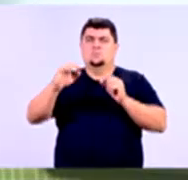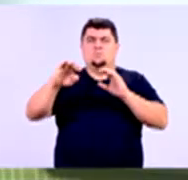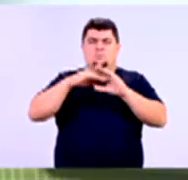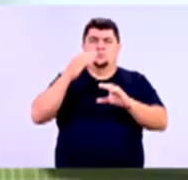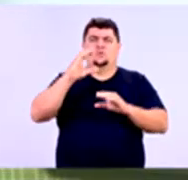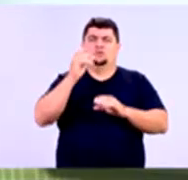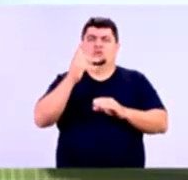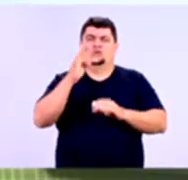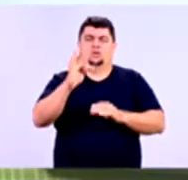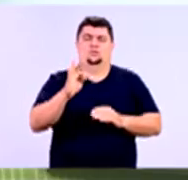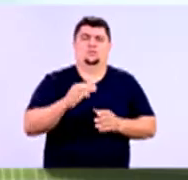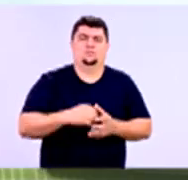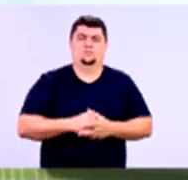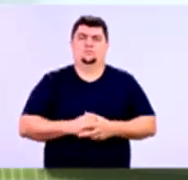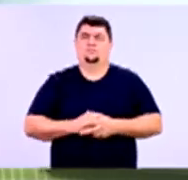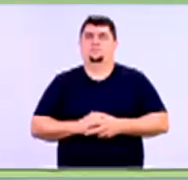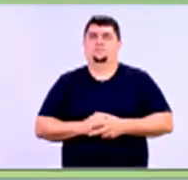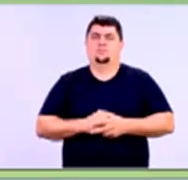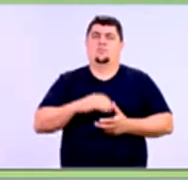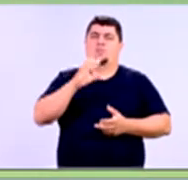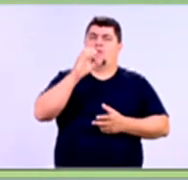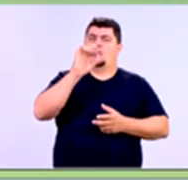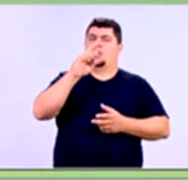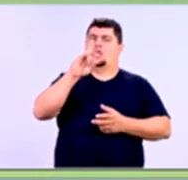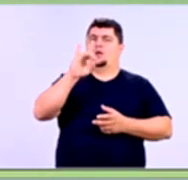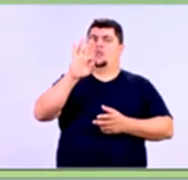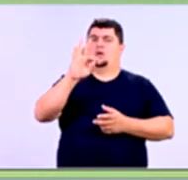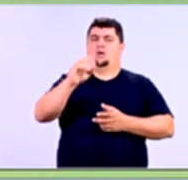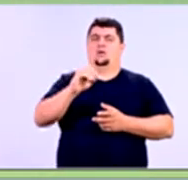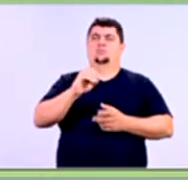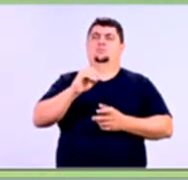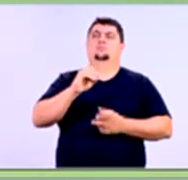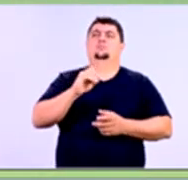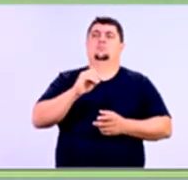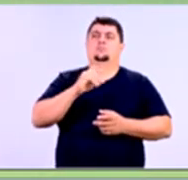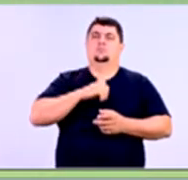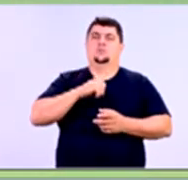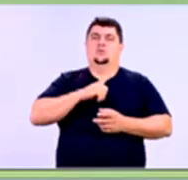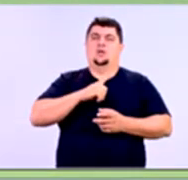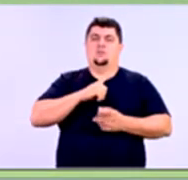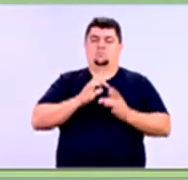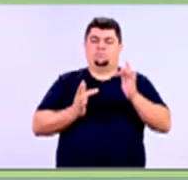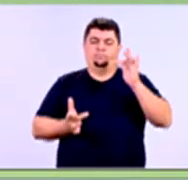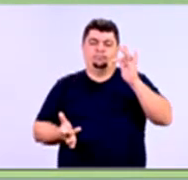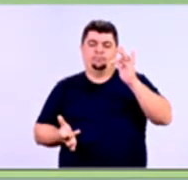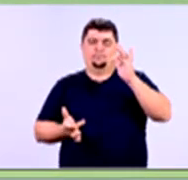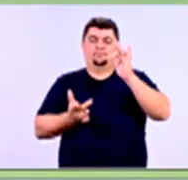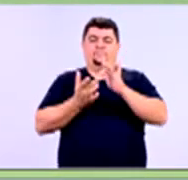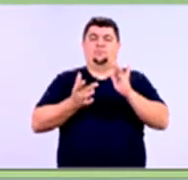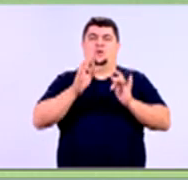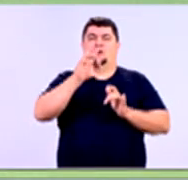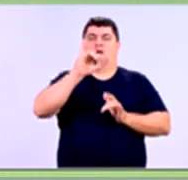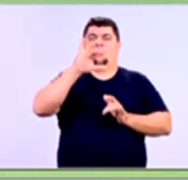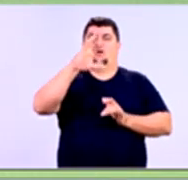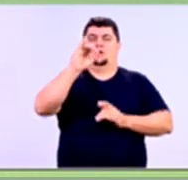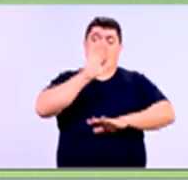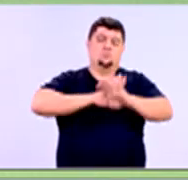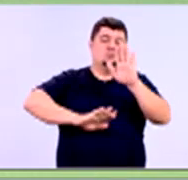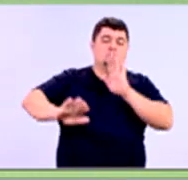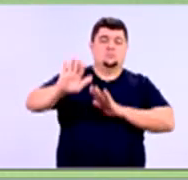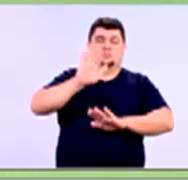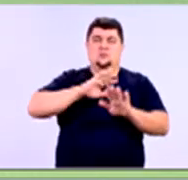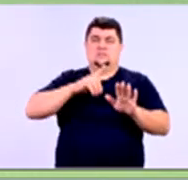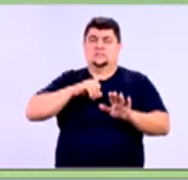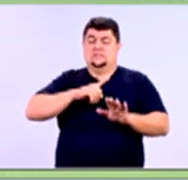dúvidas no chat, tá? Então, o crédito, como a gente está vendo aqui, se relaciona com risco. Gente, no ambiente de